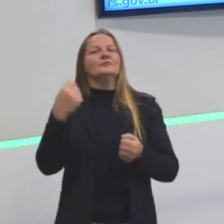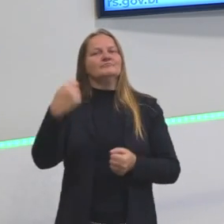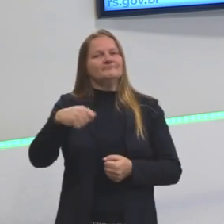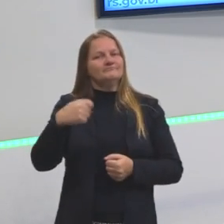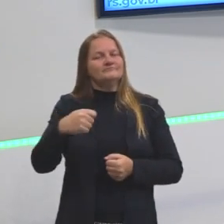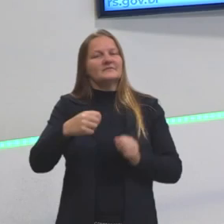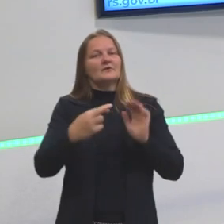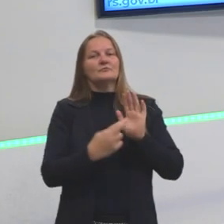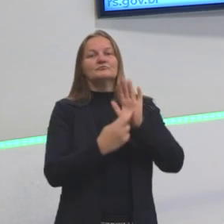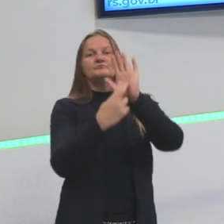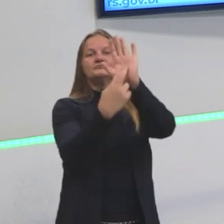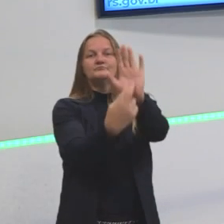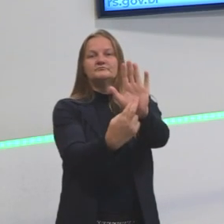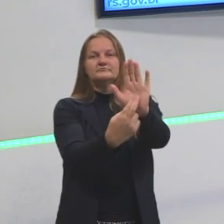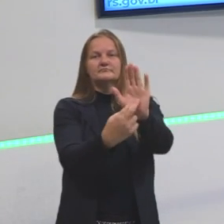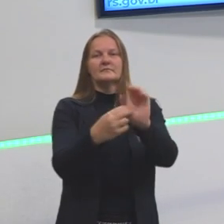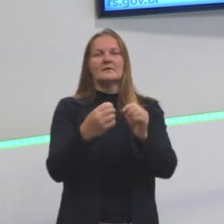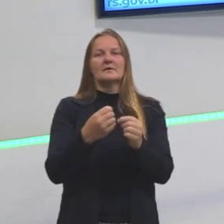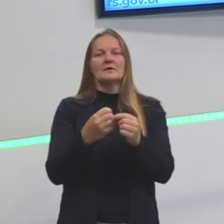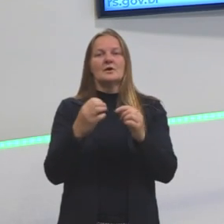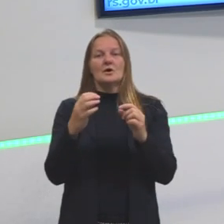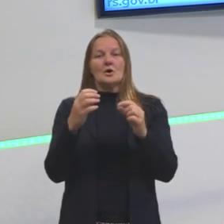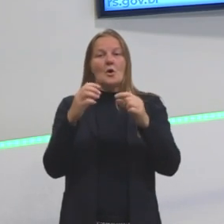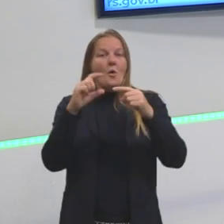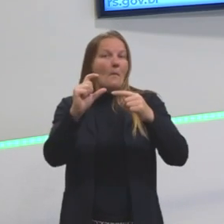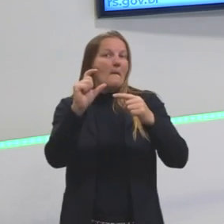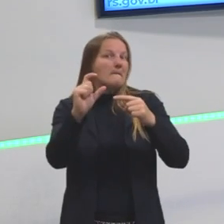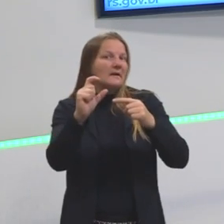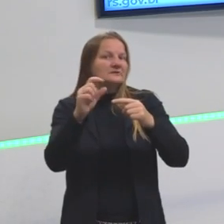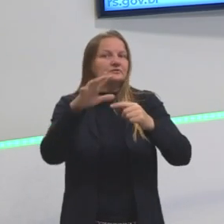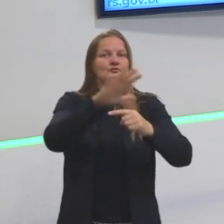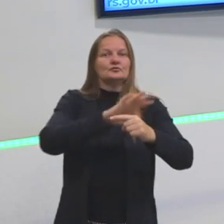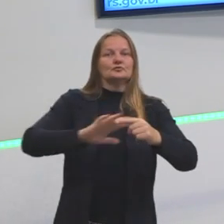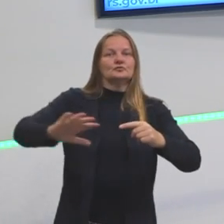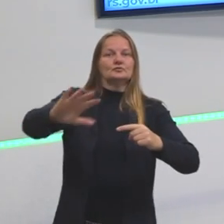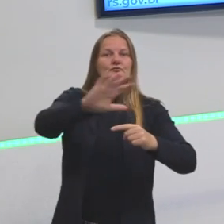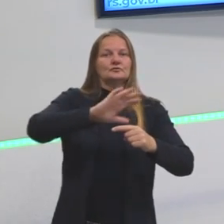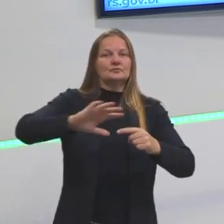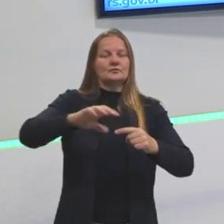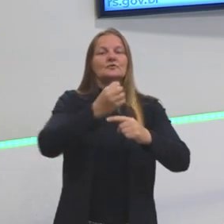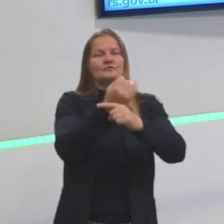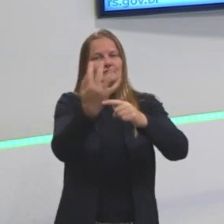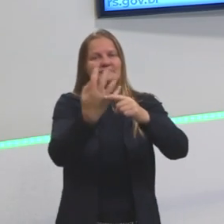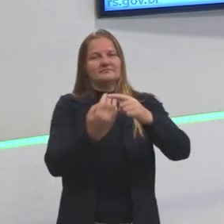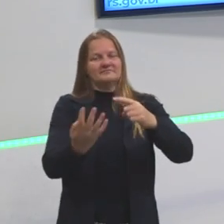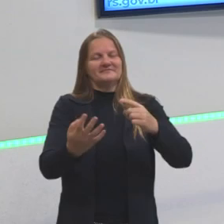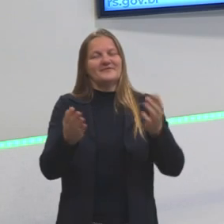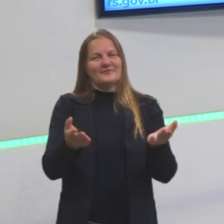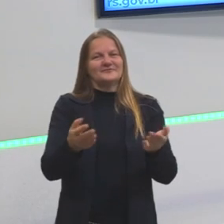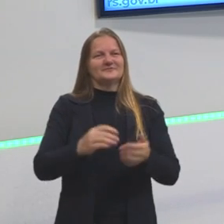de representar partes de um todo, ou o que nós utilizamos hoje as frações.